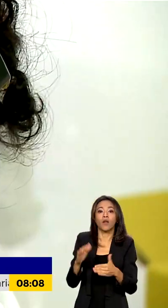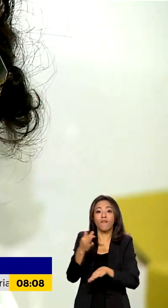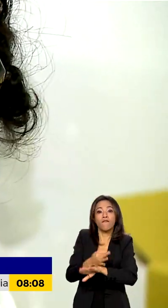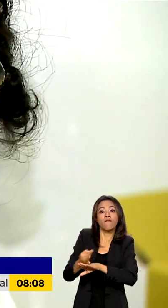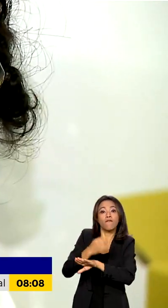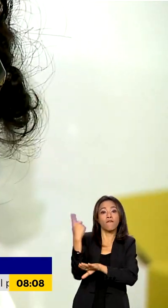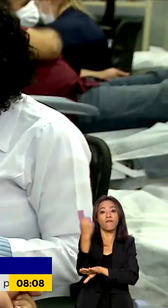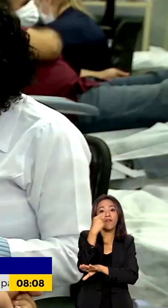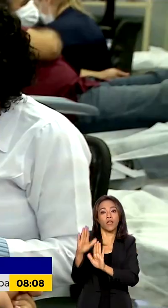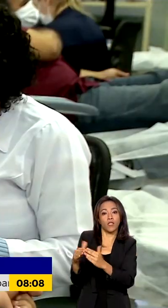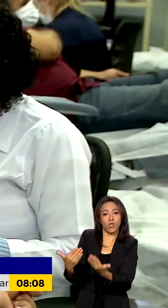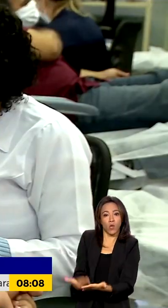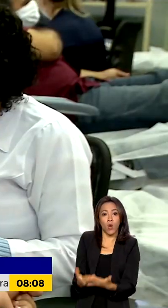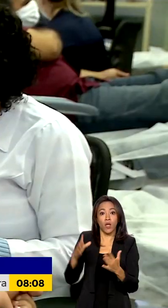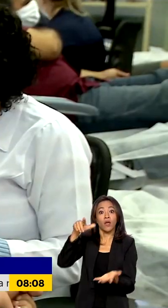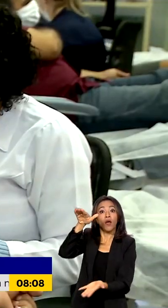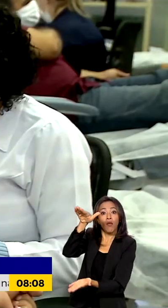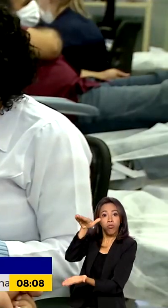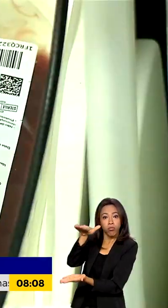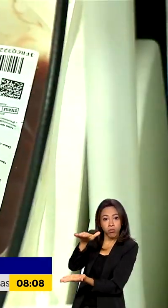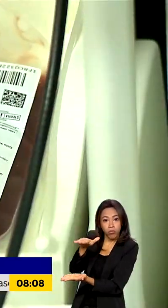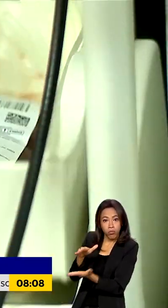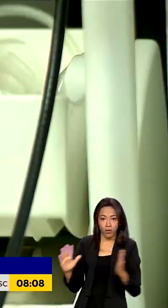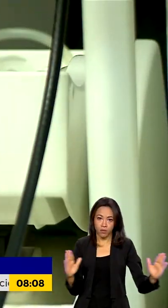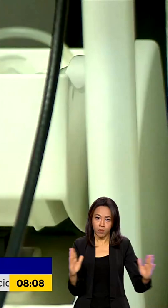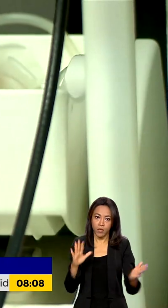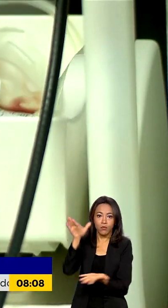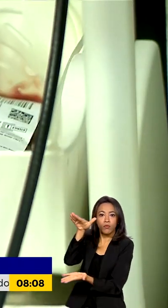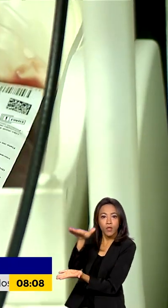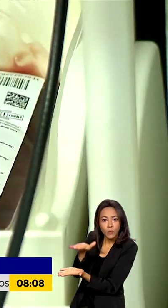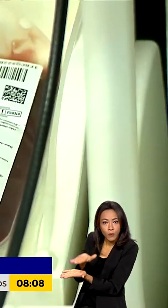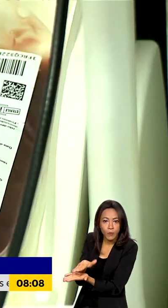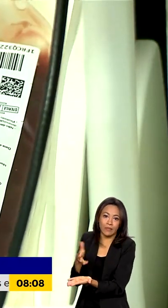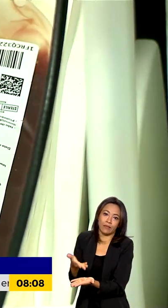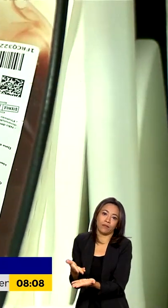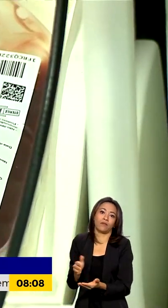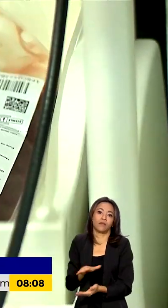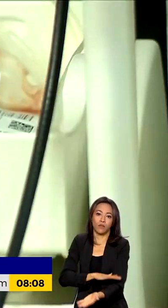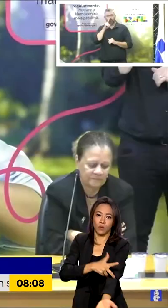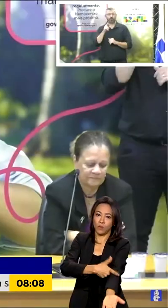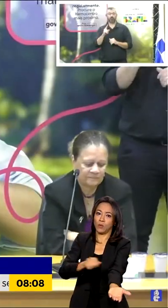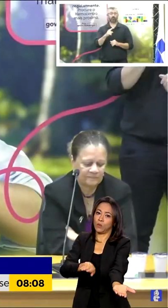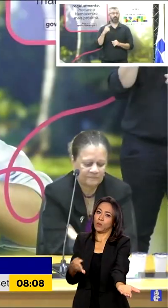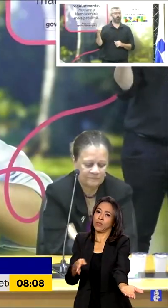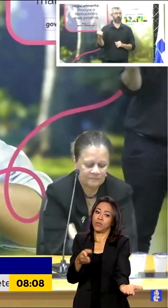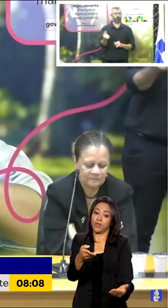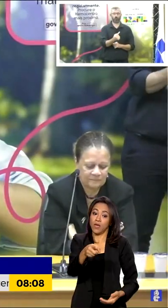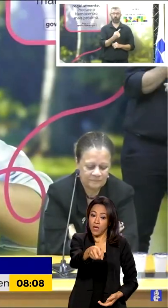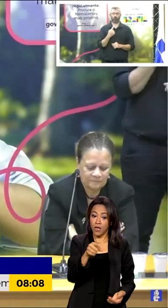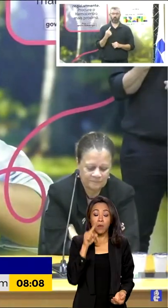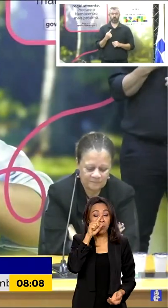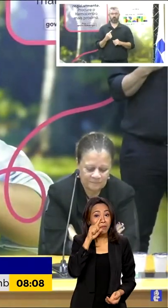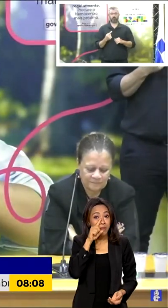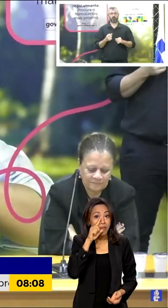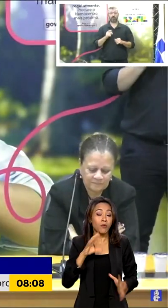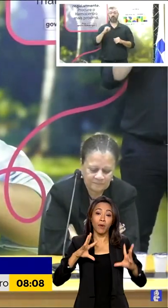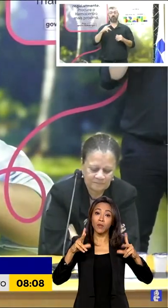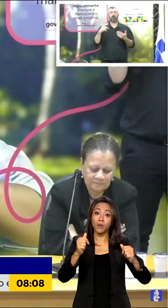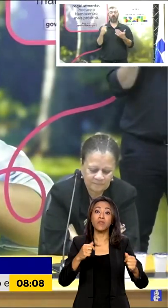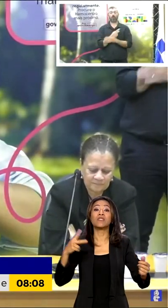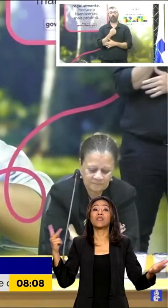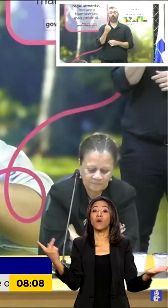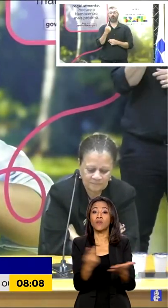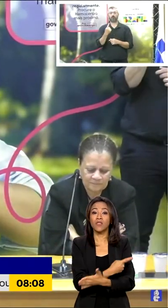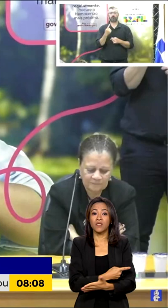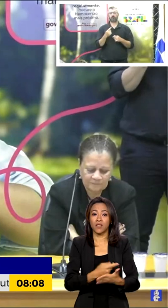estoque de sangue costuma cair nessa época do ano. Isso é um risco imenso para todos nós, né? Basta um acidente de